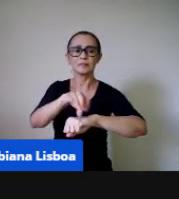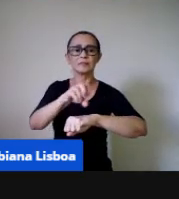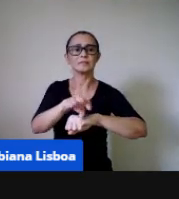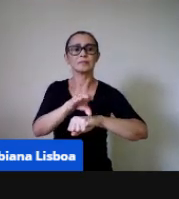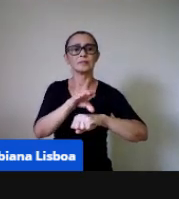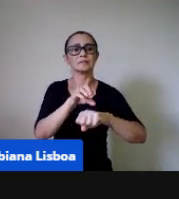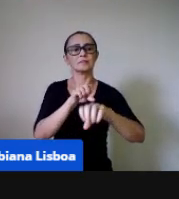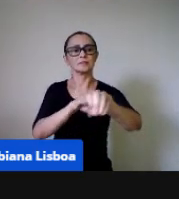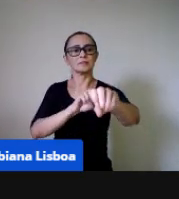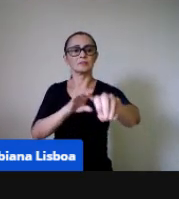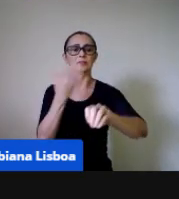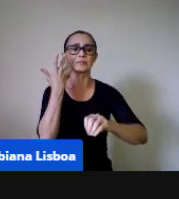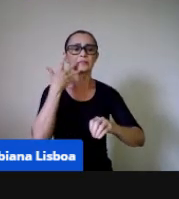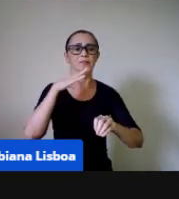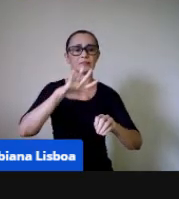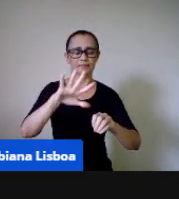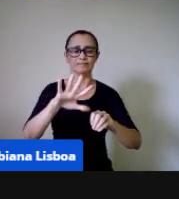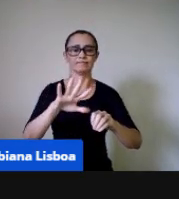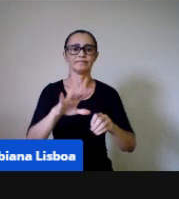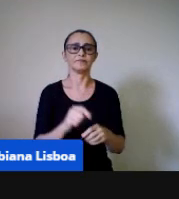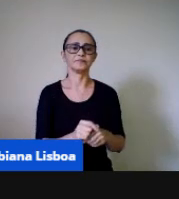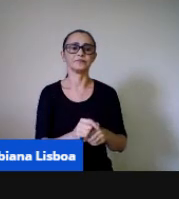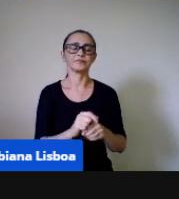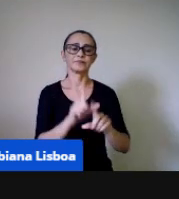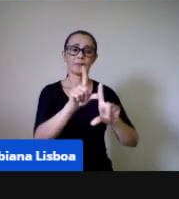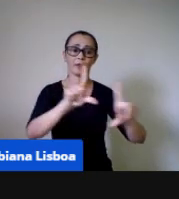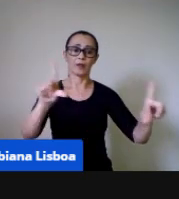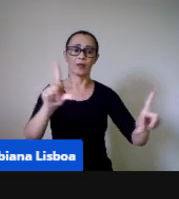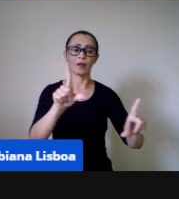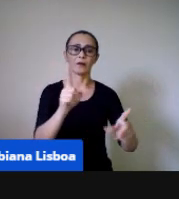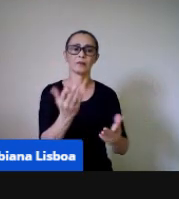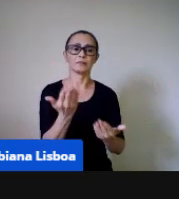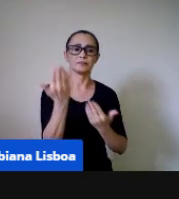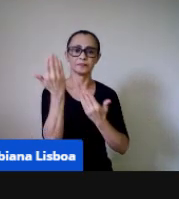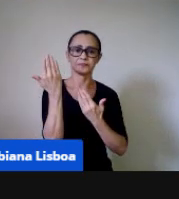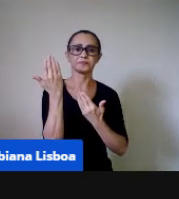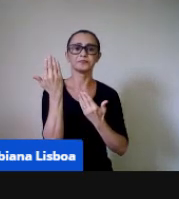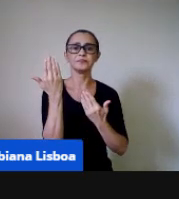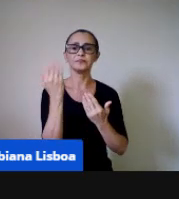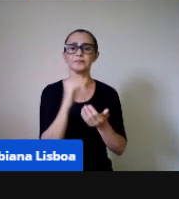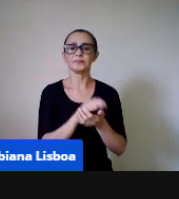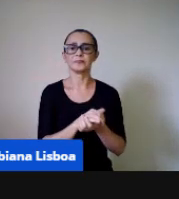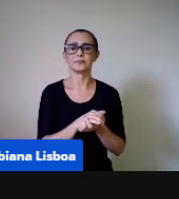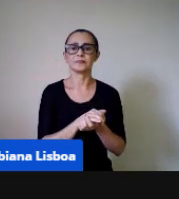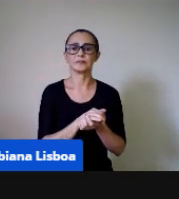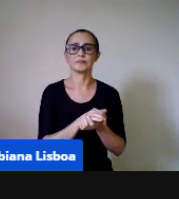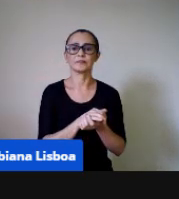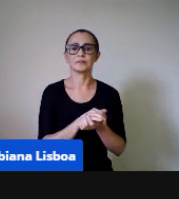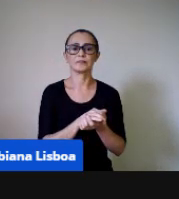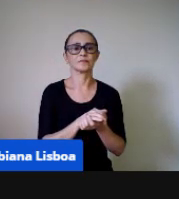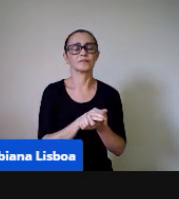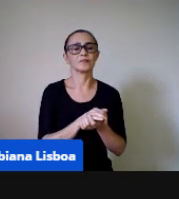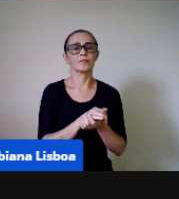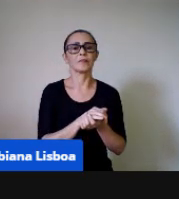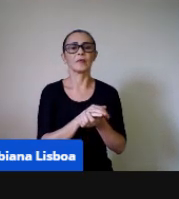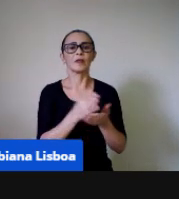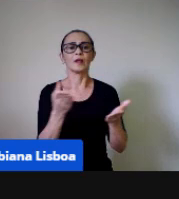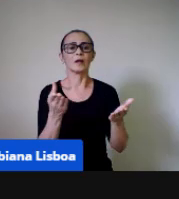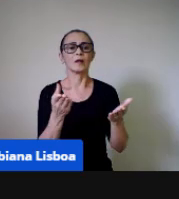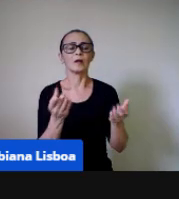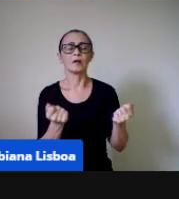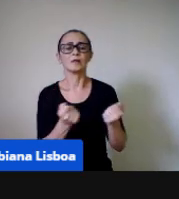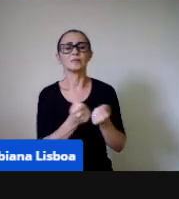Então, no slide seguinte, nós vamos ver aí, olha só, os conhecimentos, né,